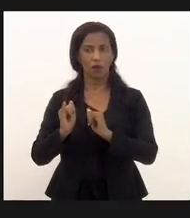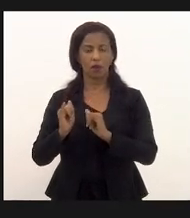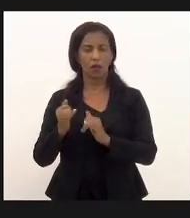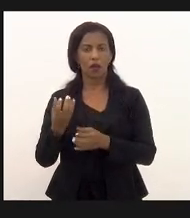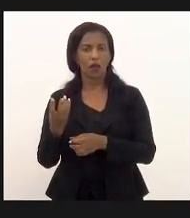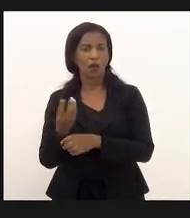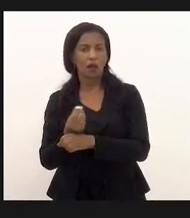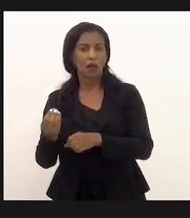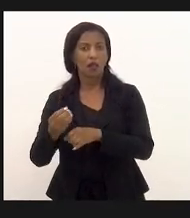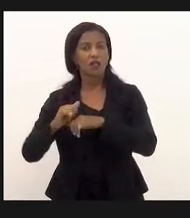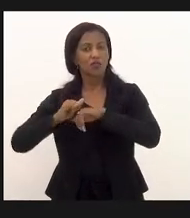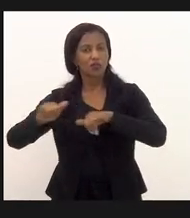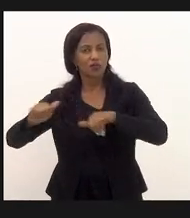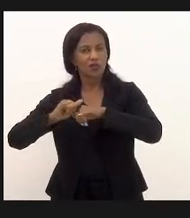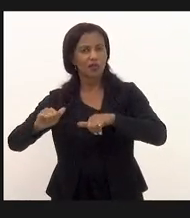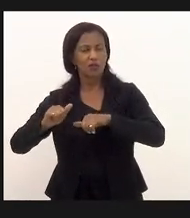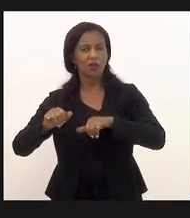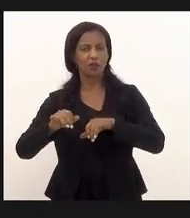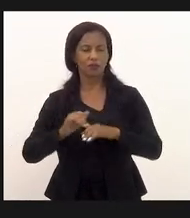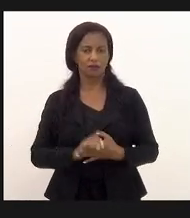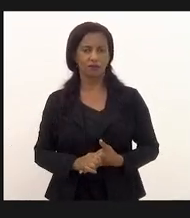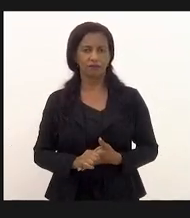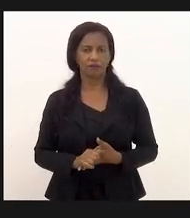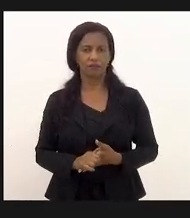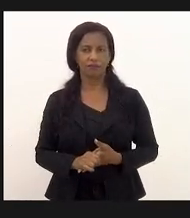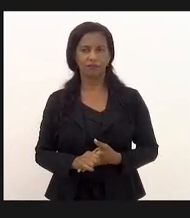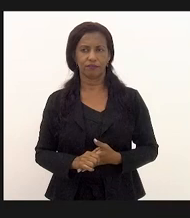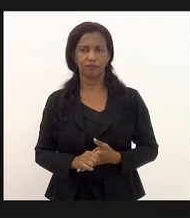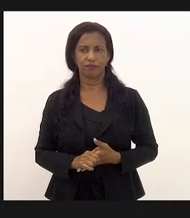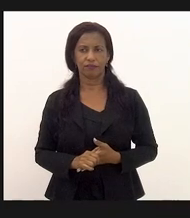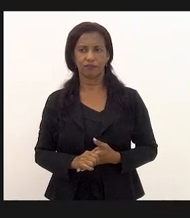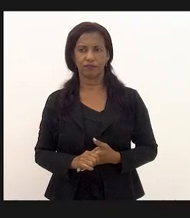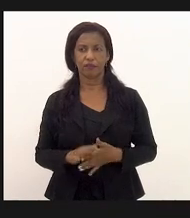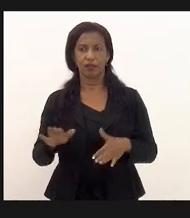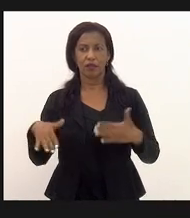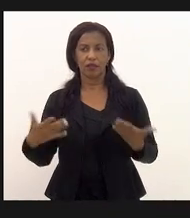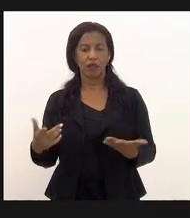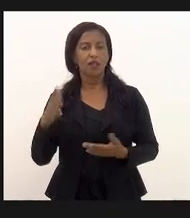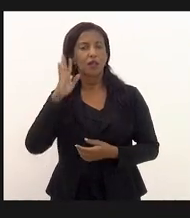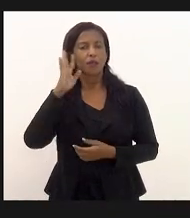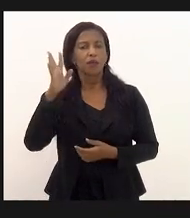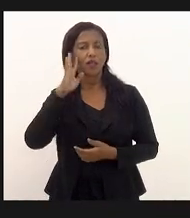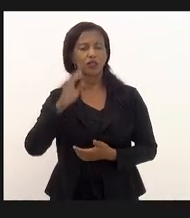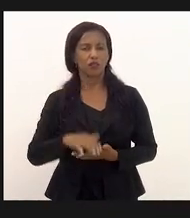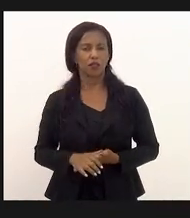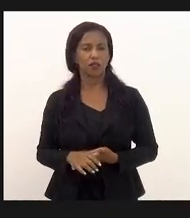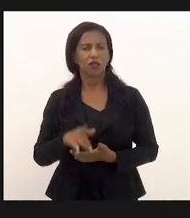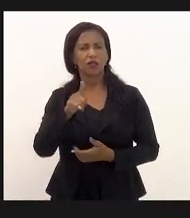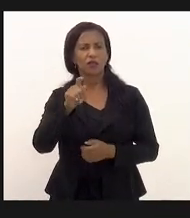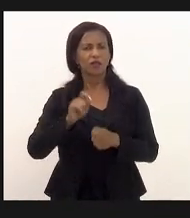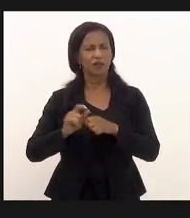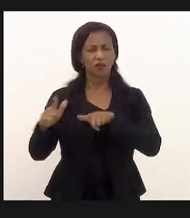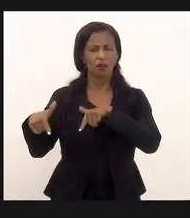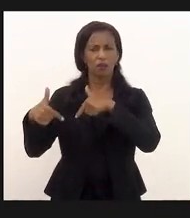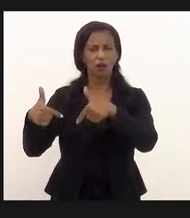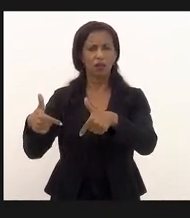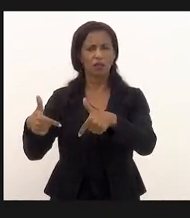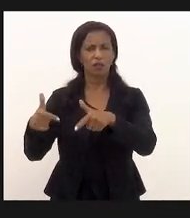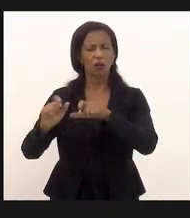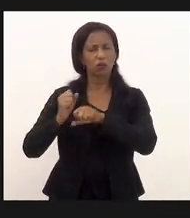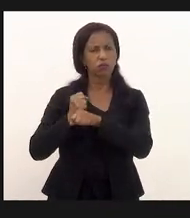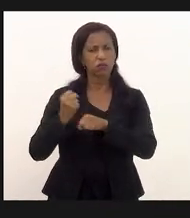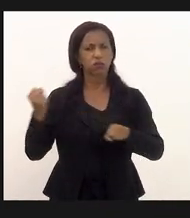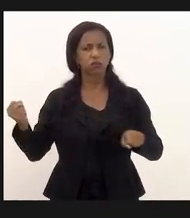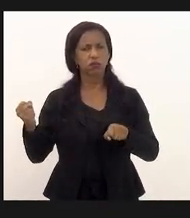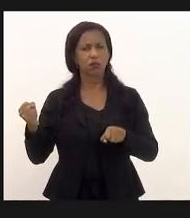pessoas existe o vazamento da informação e aí imagina você fazer uma operação enorme